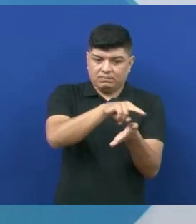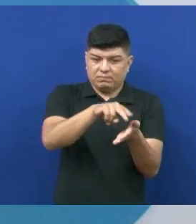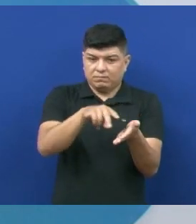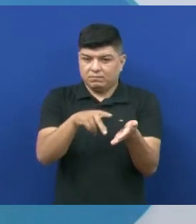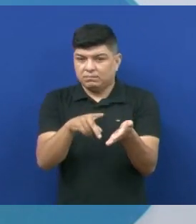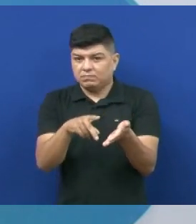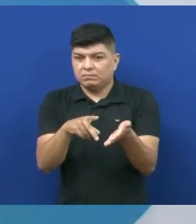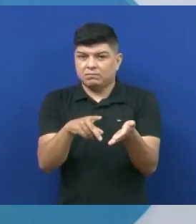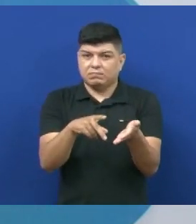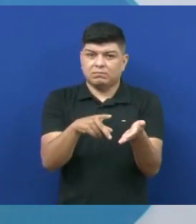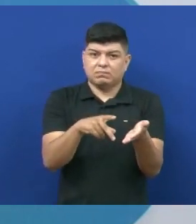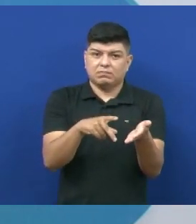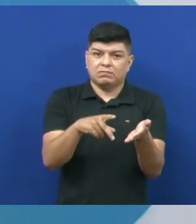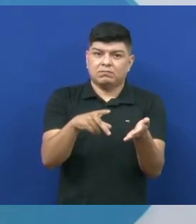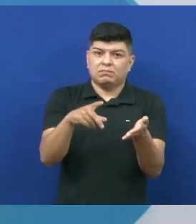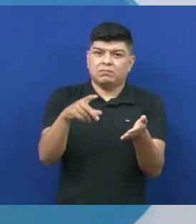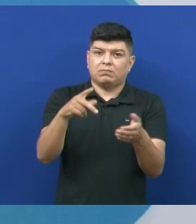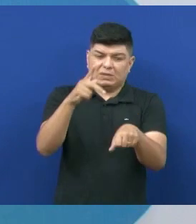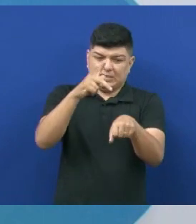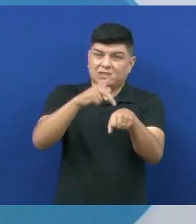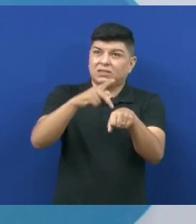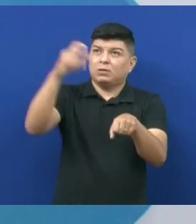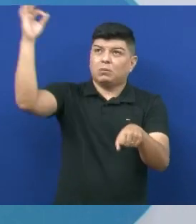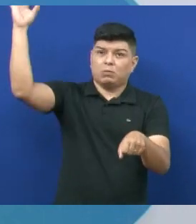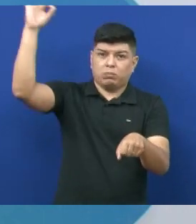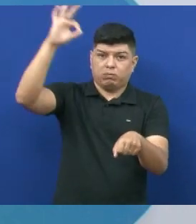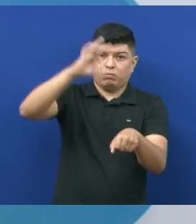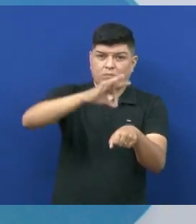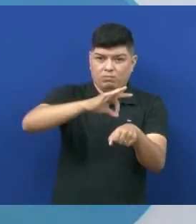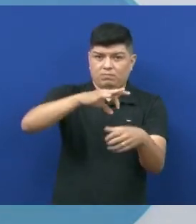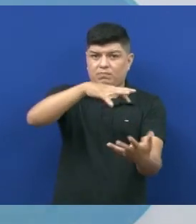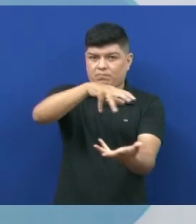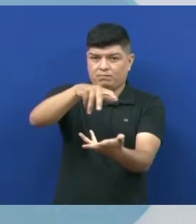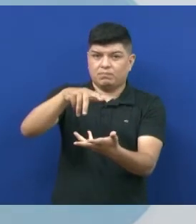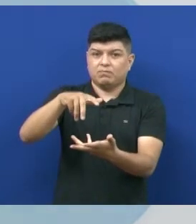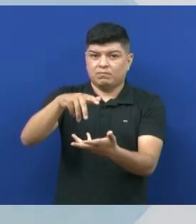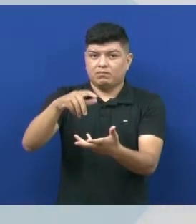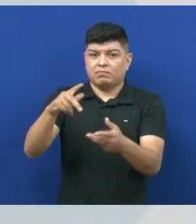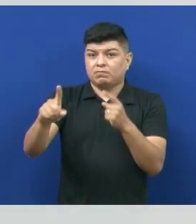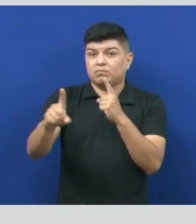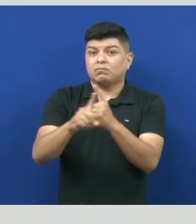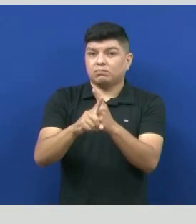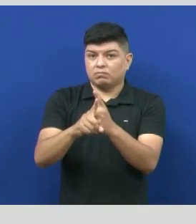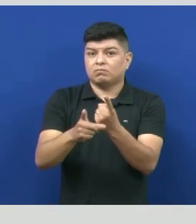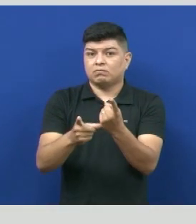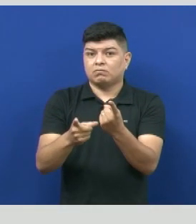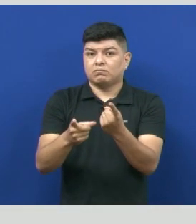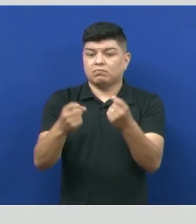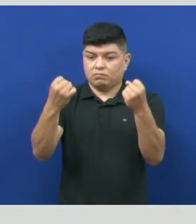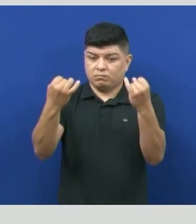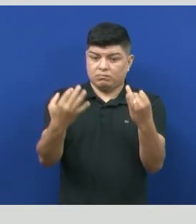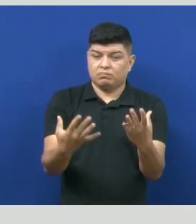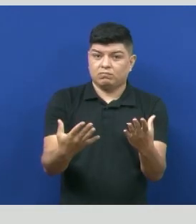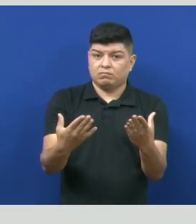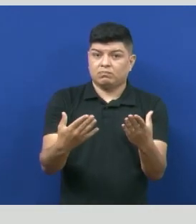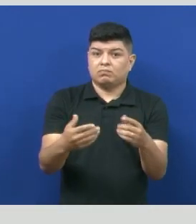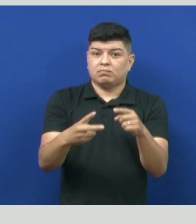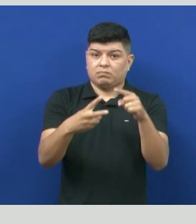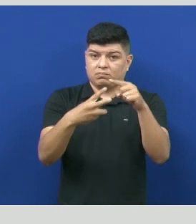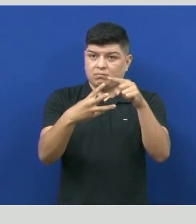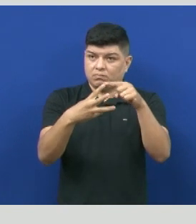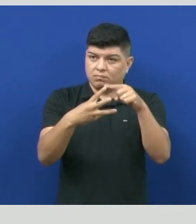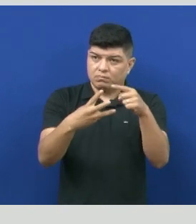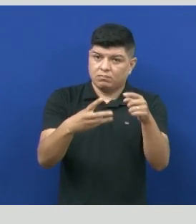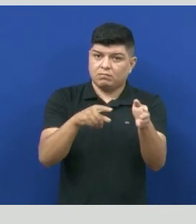de cauda de cometas, encontraram-se essas substâncias que a gente falou na primeira teoria,